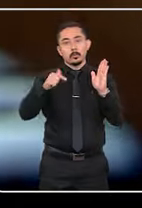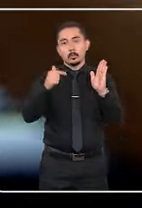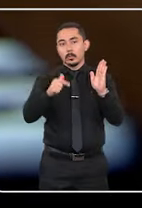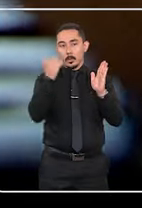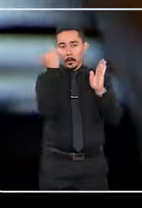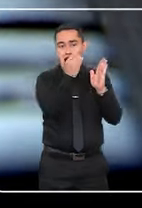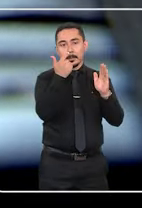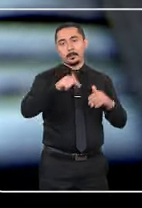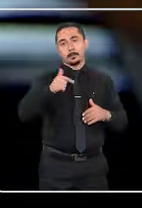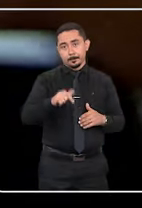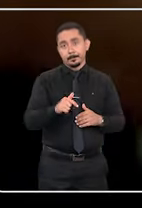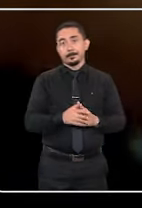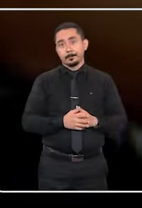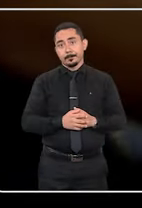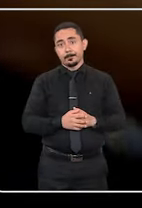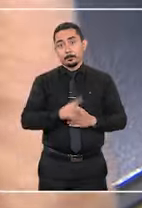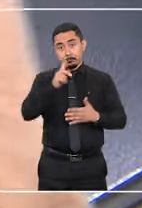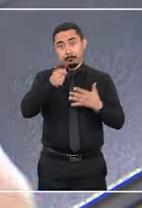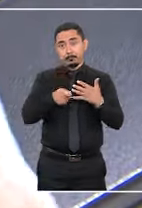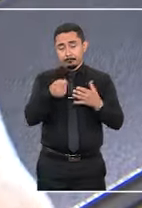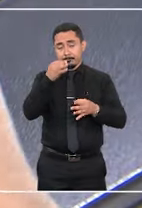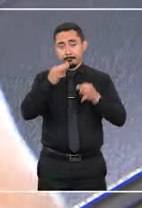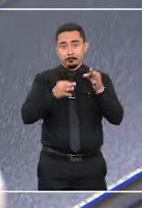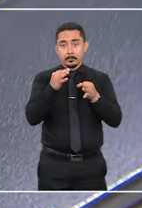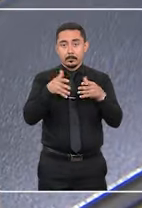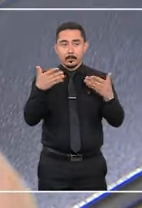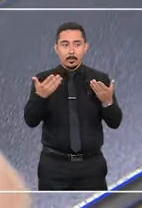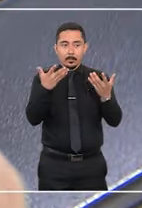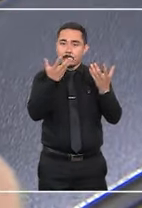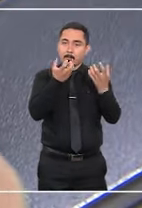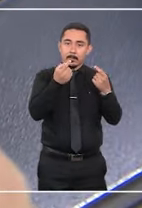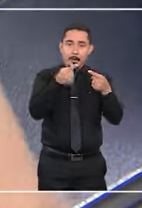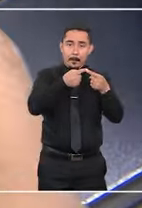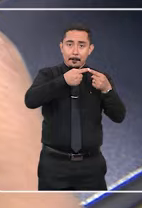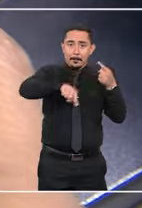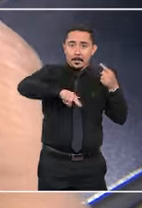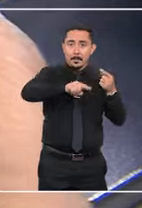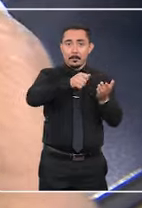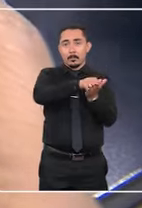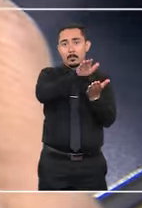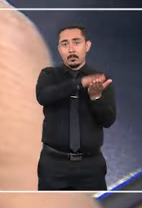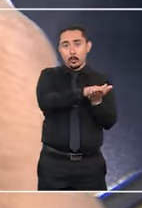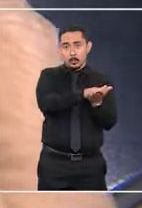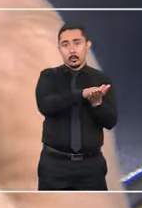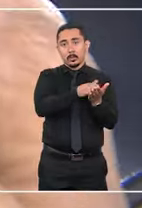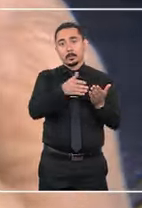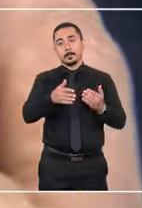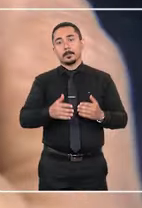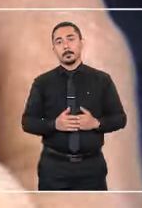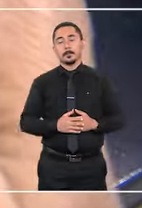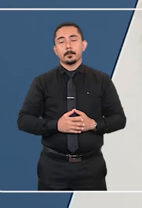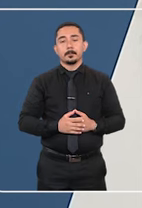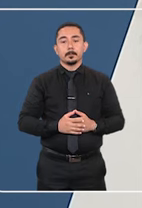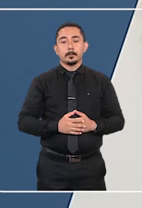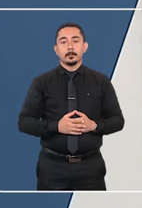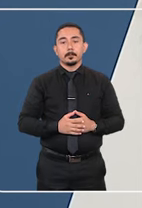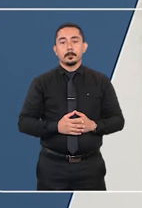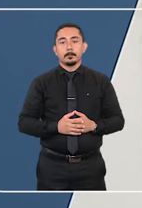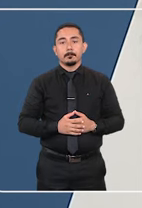houve descumprimento da ordem judicial, sendo assim descabida a aplicação da multa coercitiva.